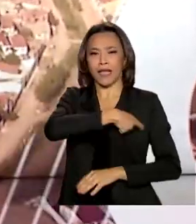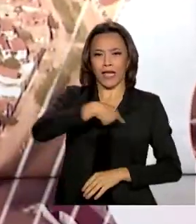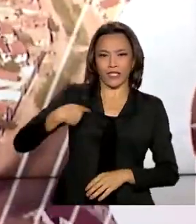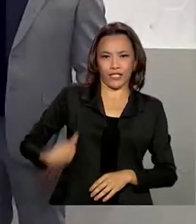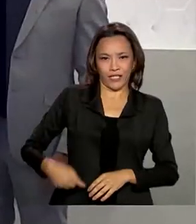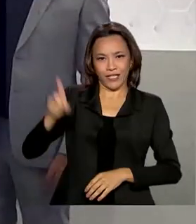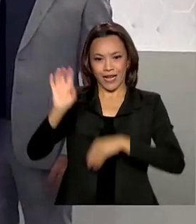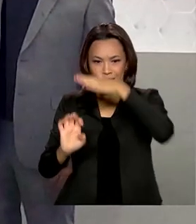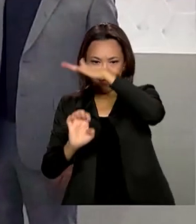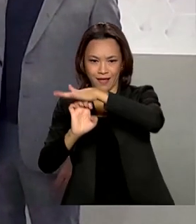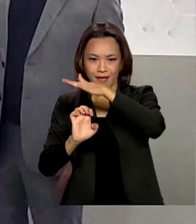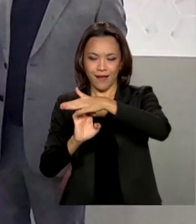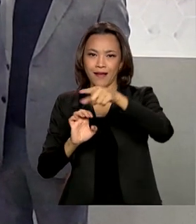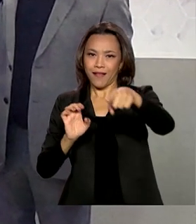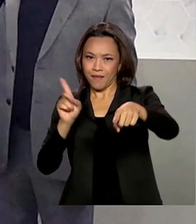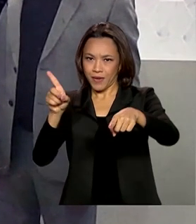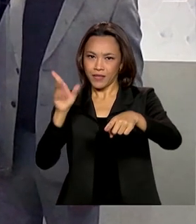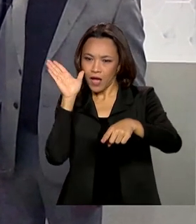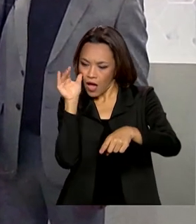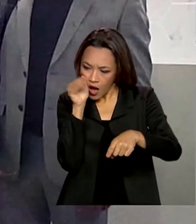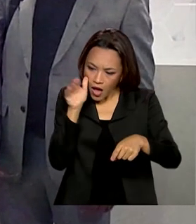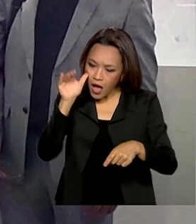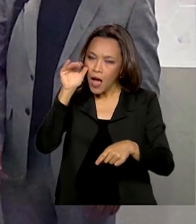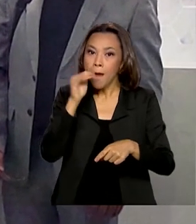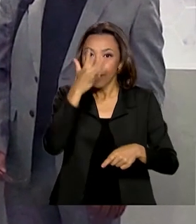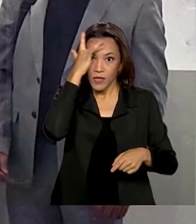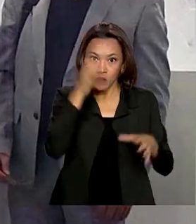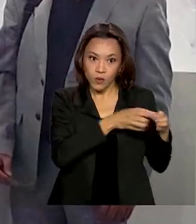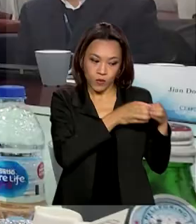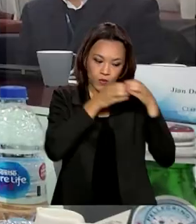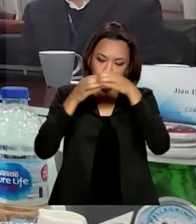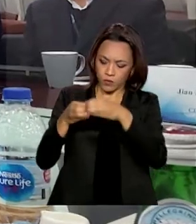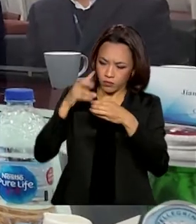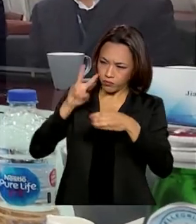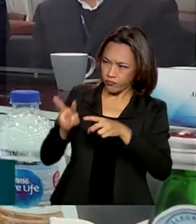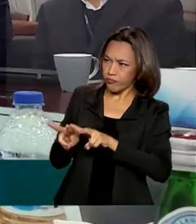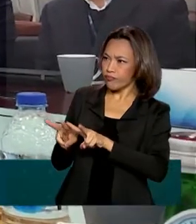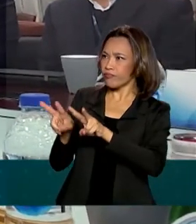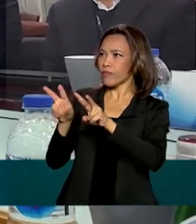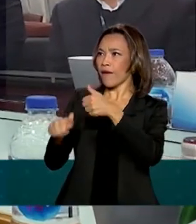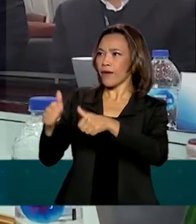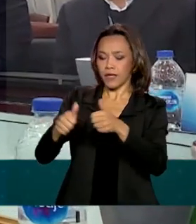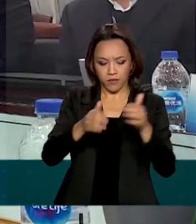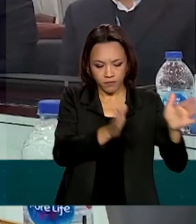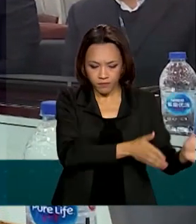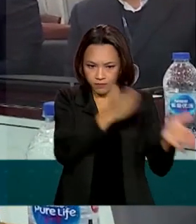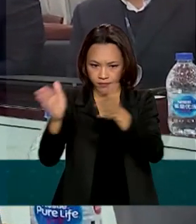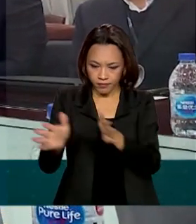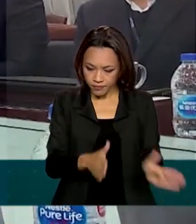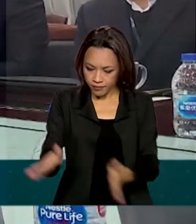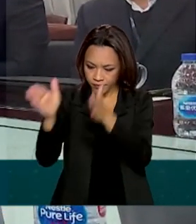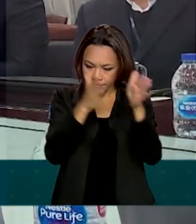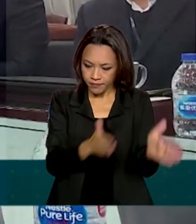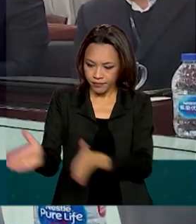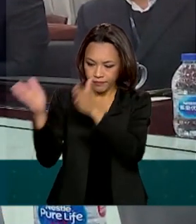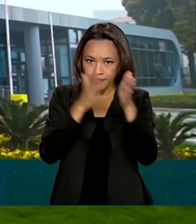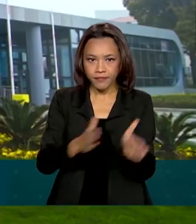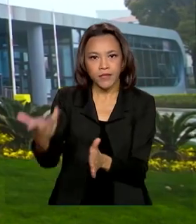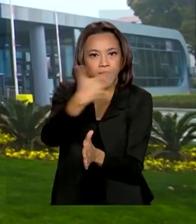AstraZeneca. Até sexta-feira, inspetores da agência avaliam toda a linha de produção da vacina de Oxford